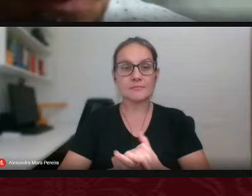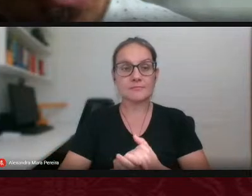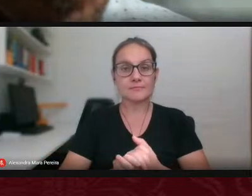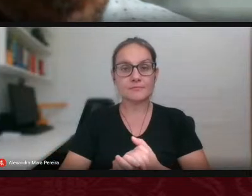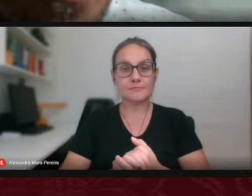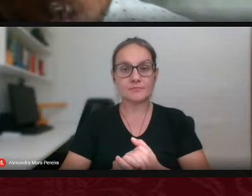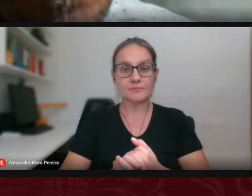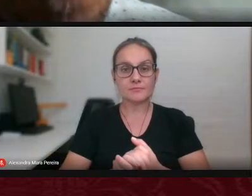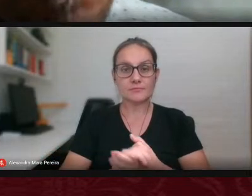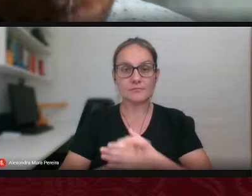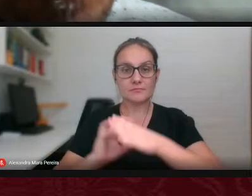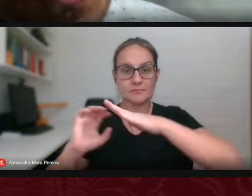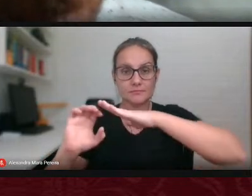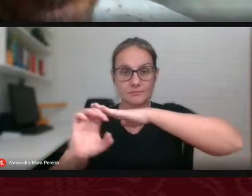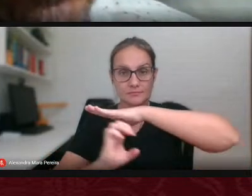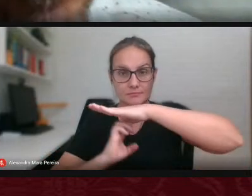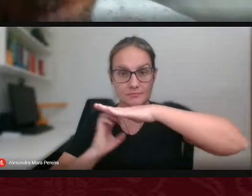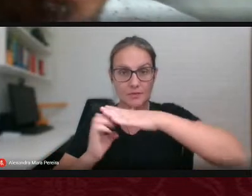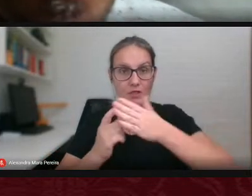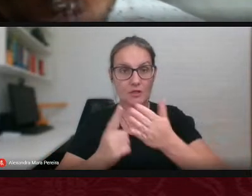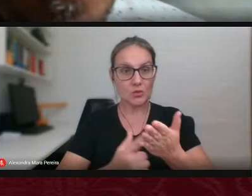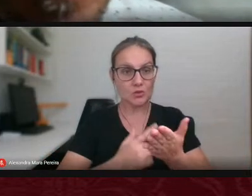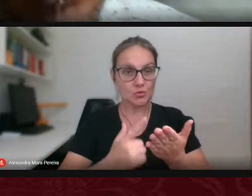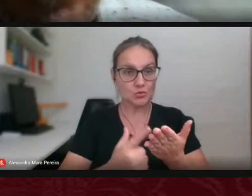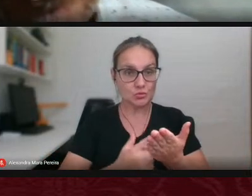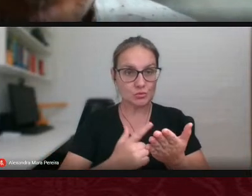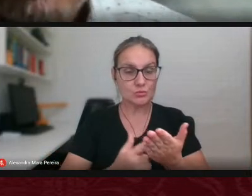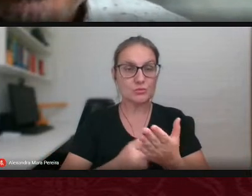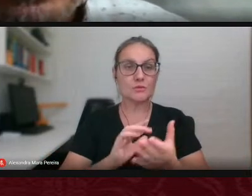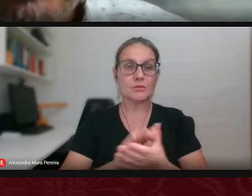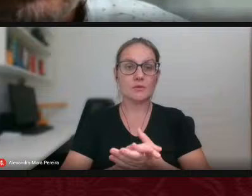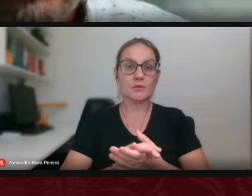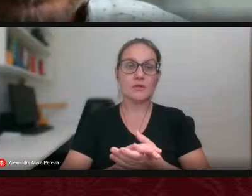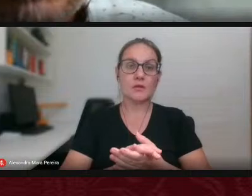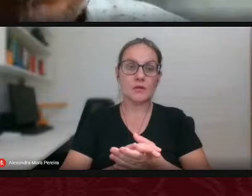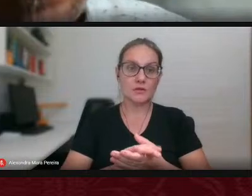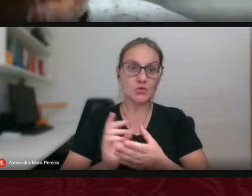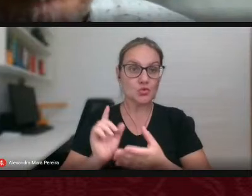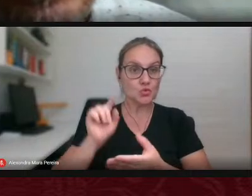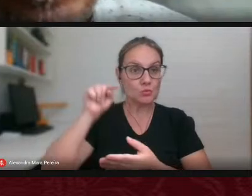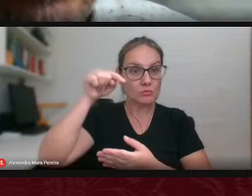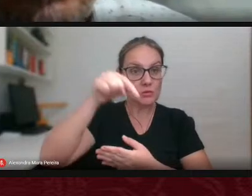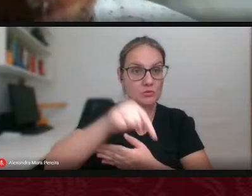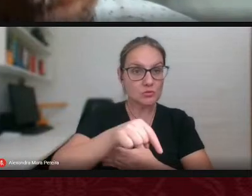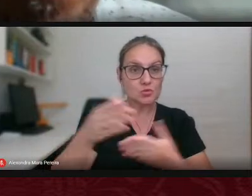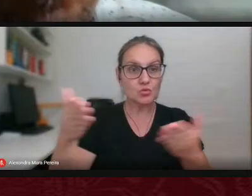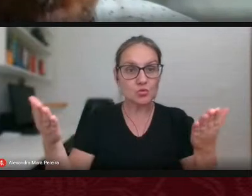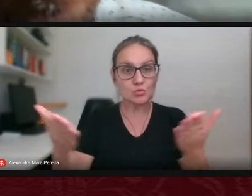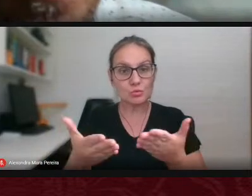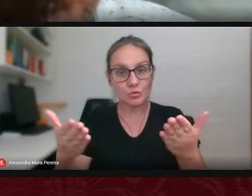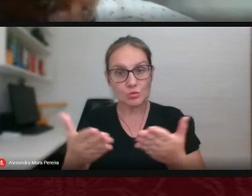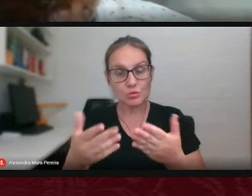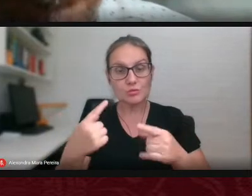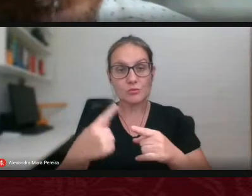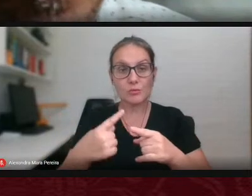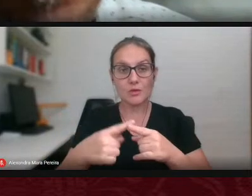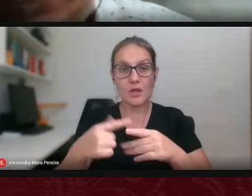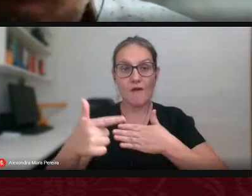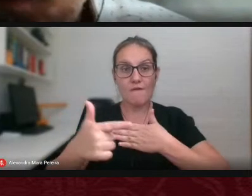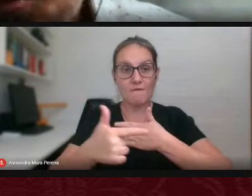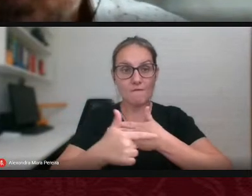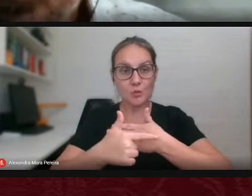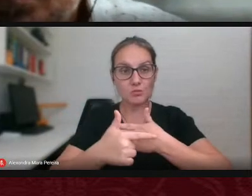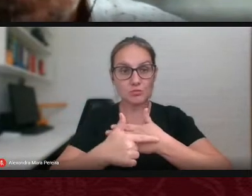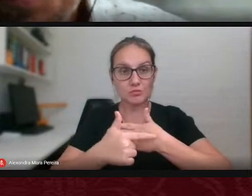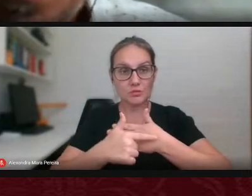a editora acho que nós estamos aqui também por causa da editora do papel que ela cumpre